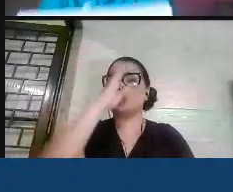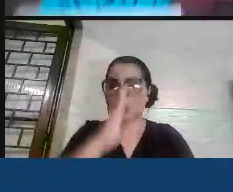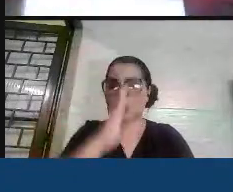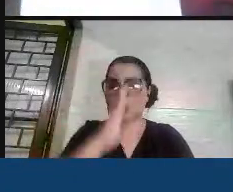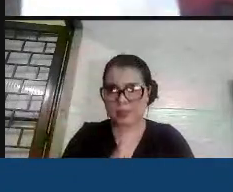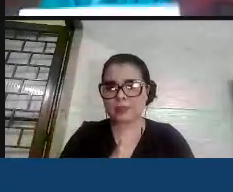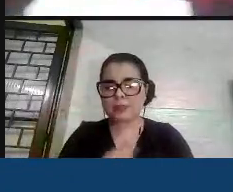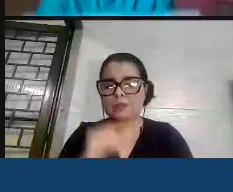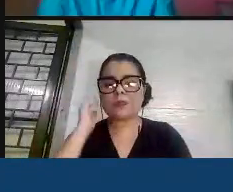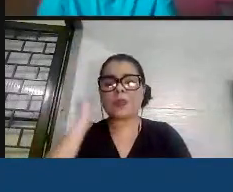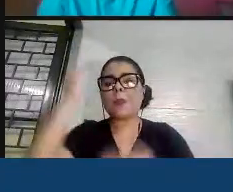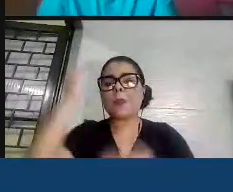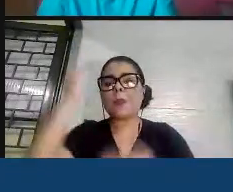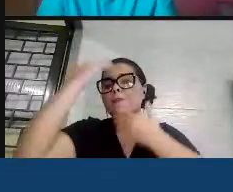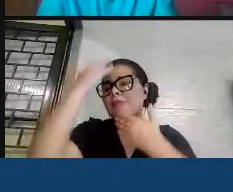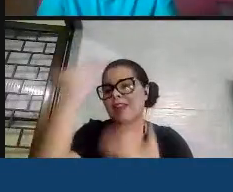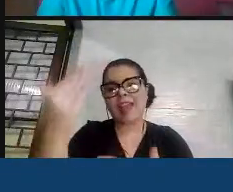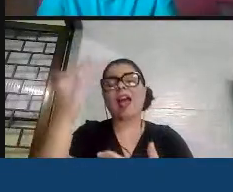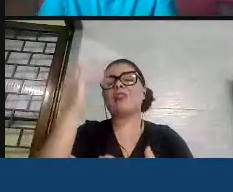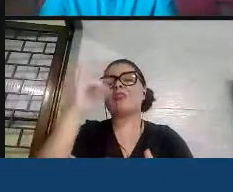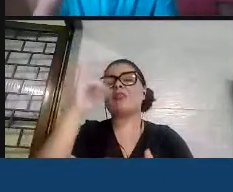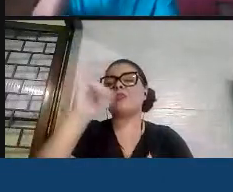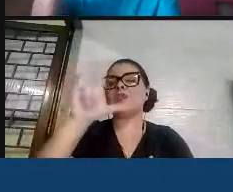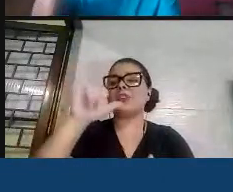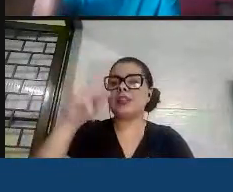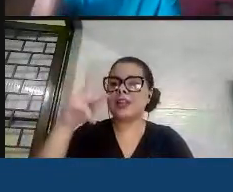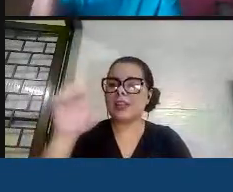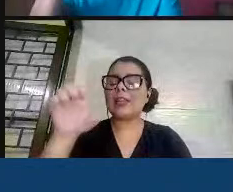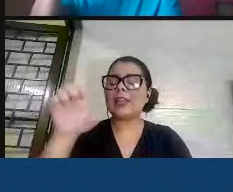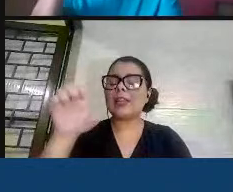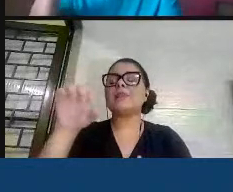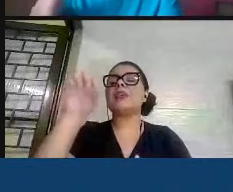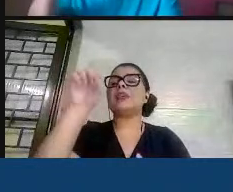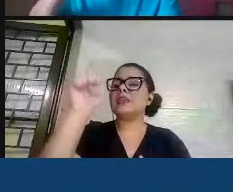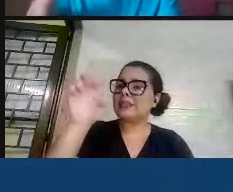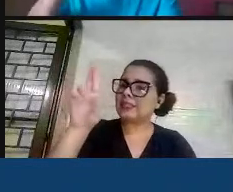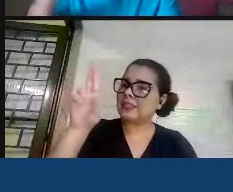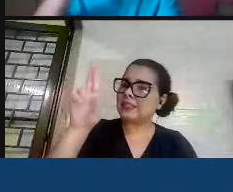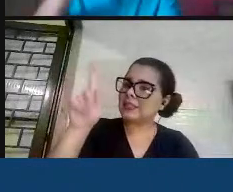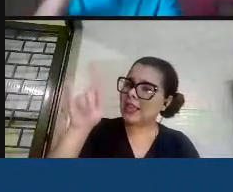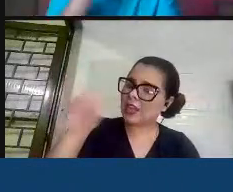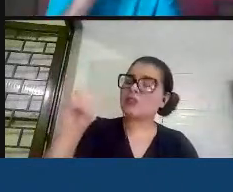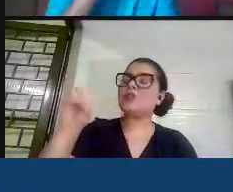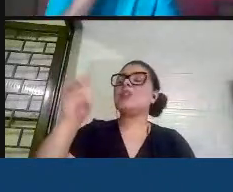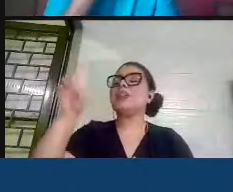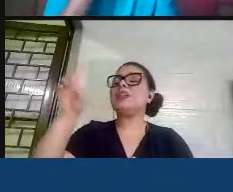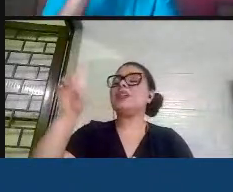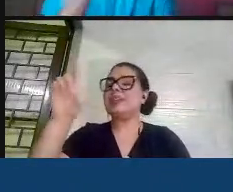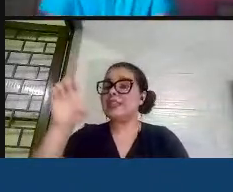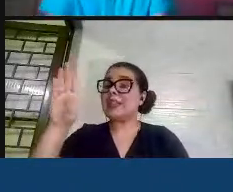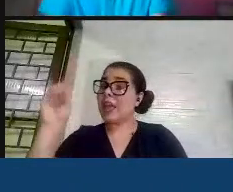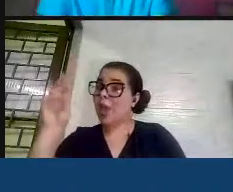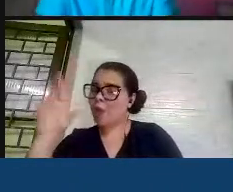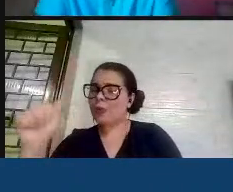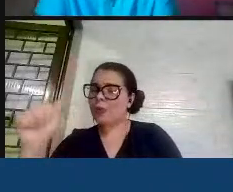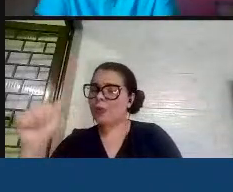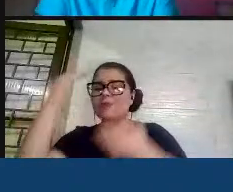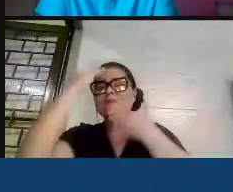social. Obrigado, Felipe, Sérgio, Débora. Contigo a palavra, Felipe. Obrigado a todos.